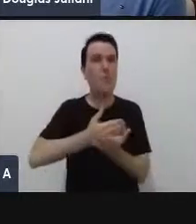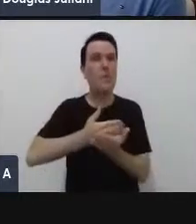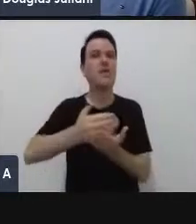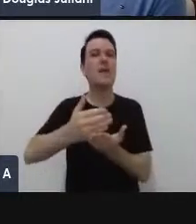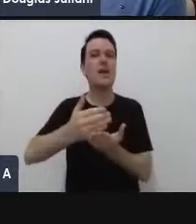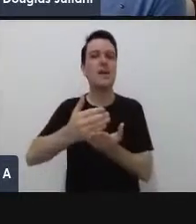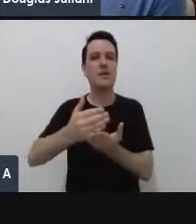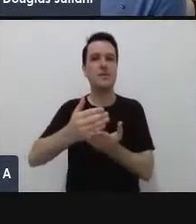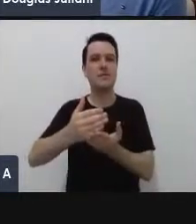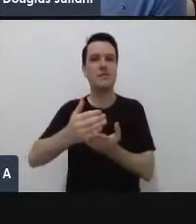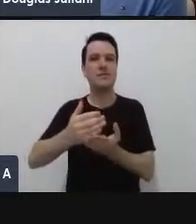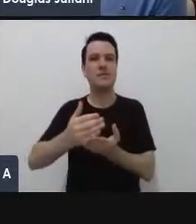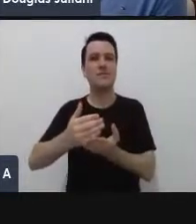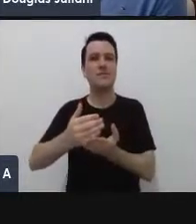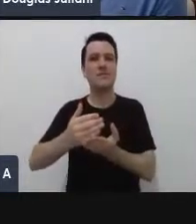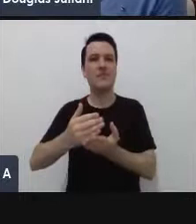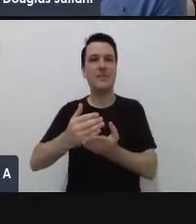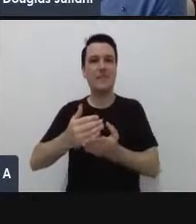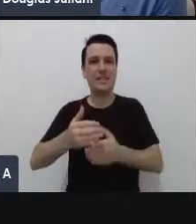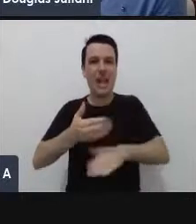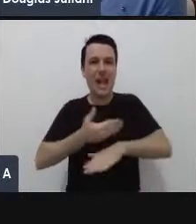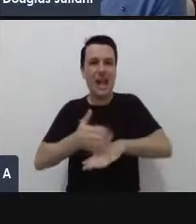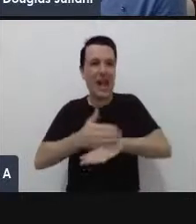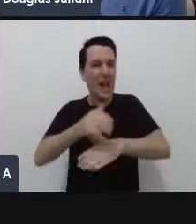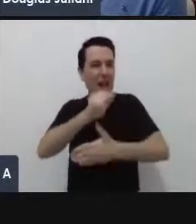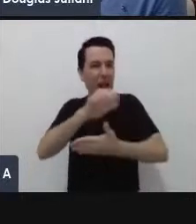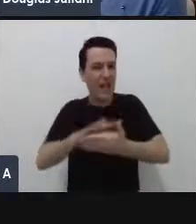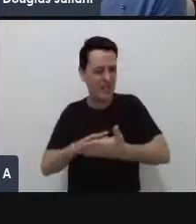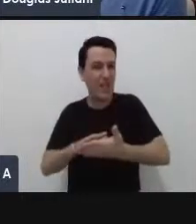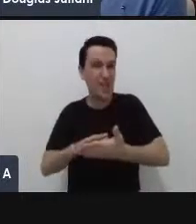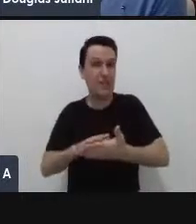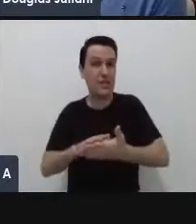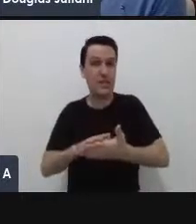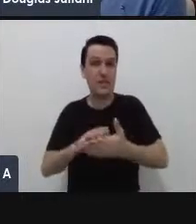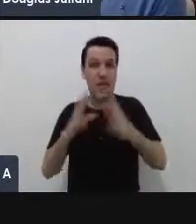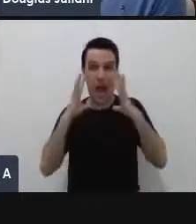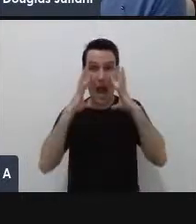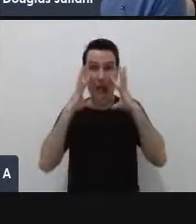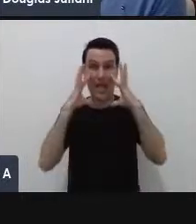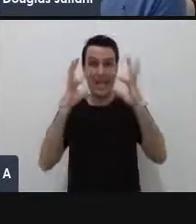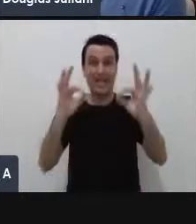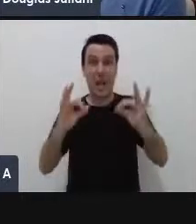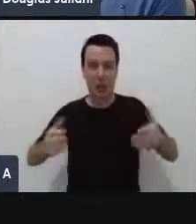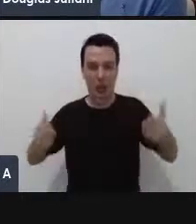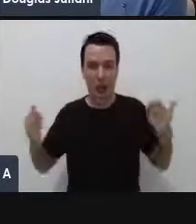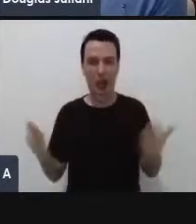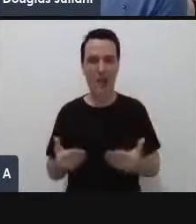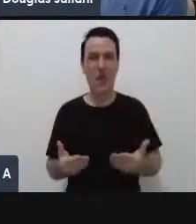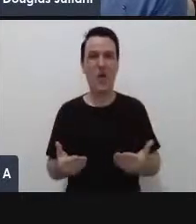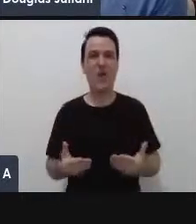conectado e com total atenção ao presente momento.